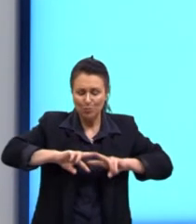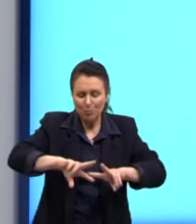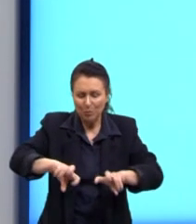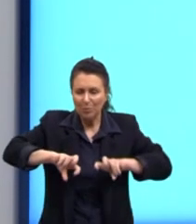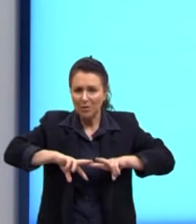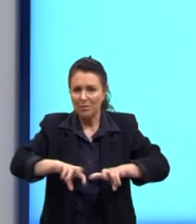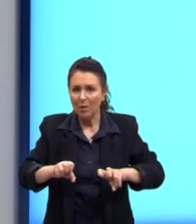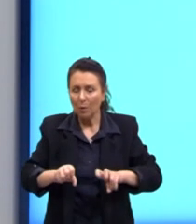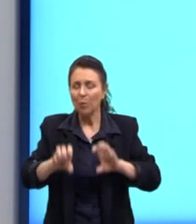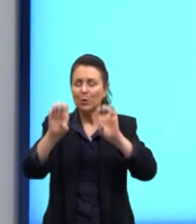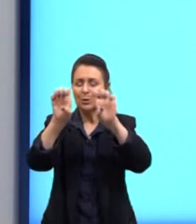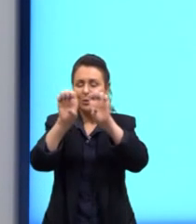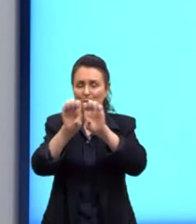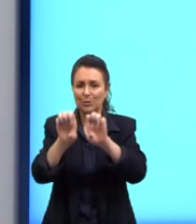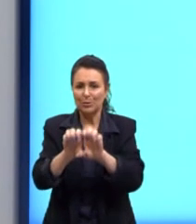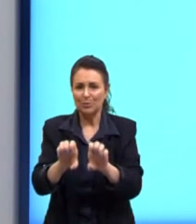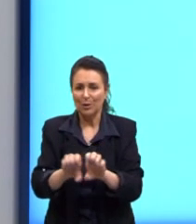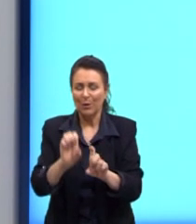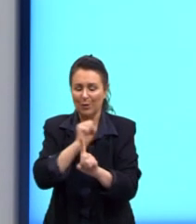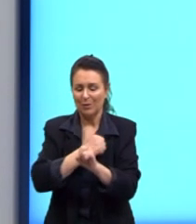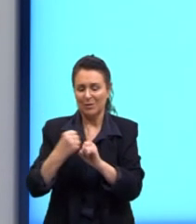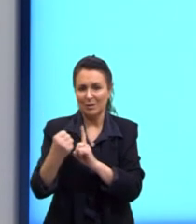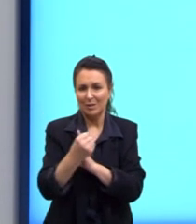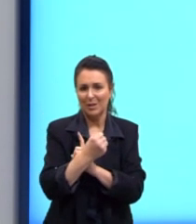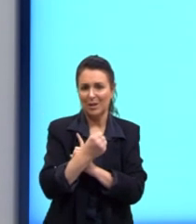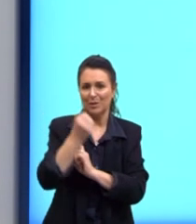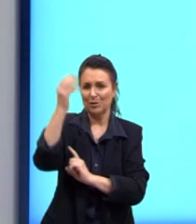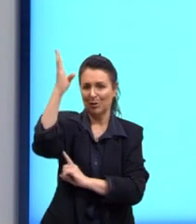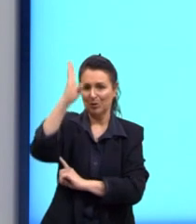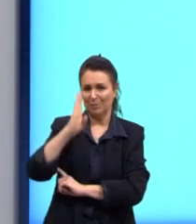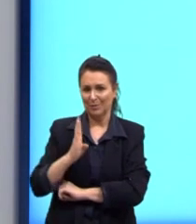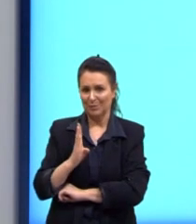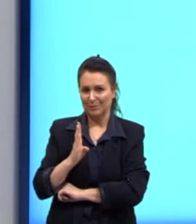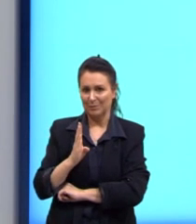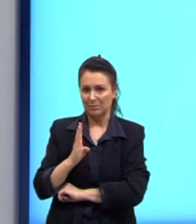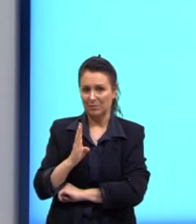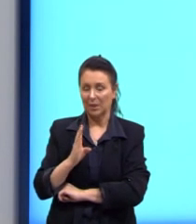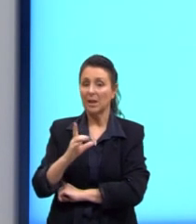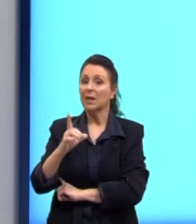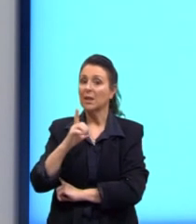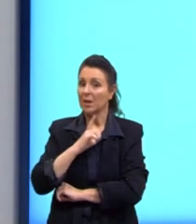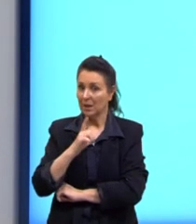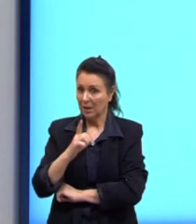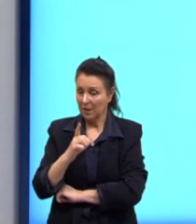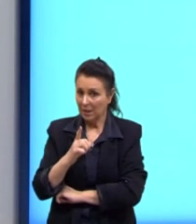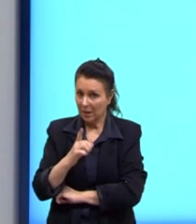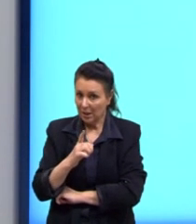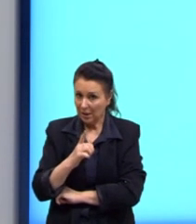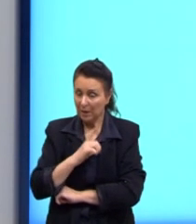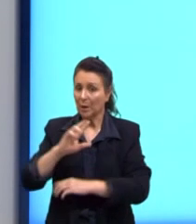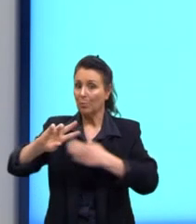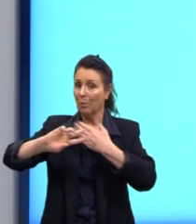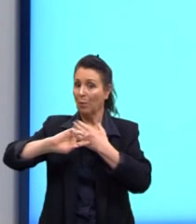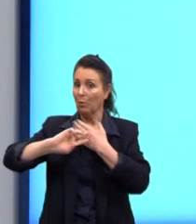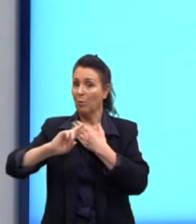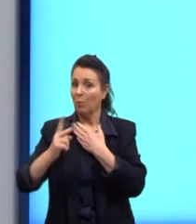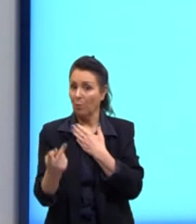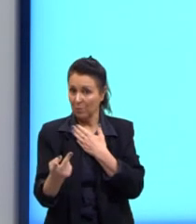que se estruturou a sociedade brasileira. a qual tem como uma das consequências